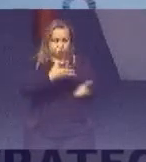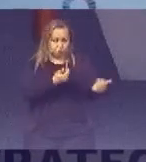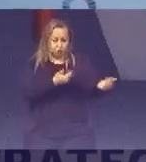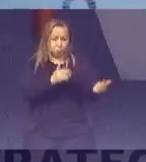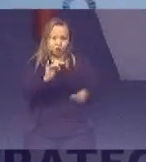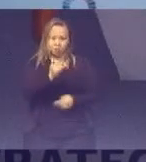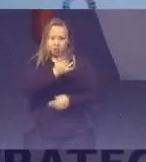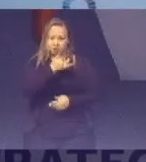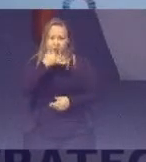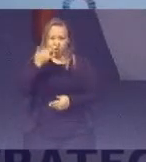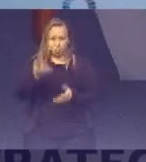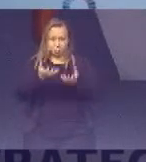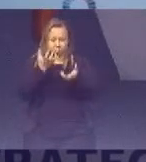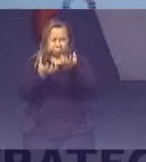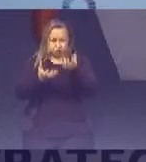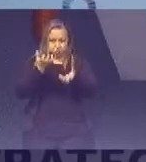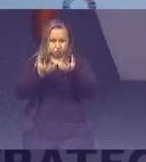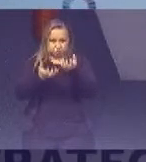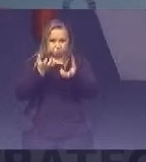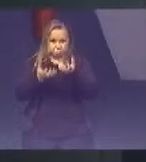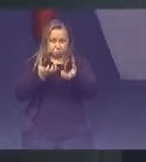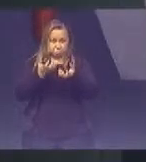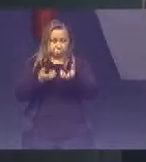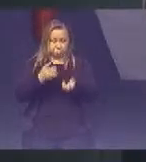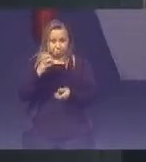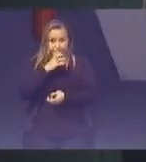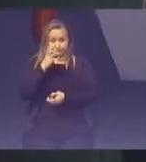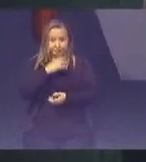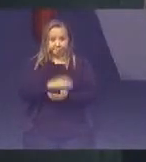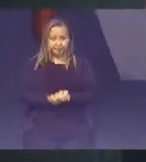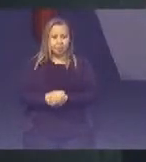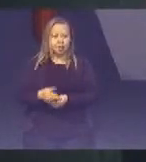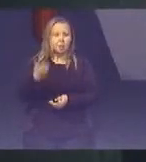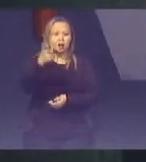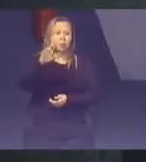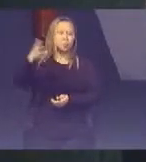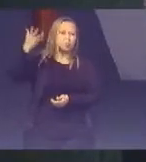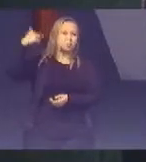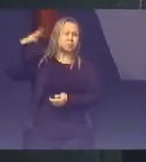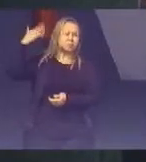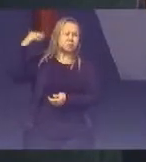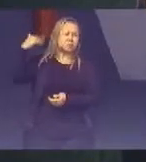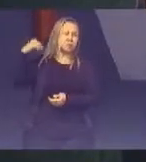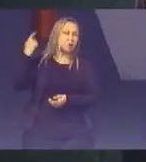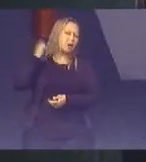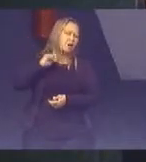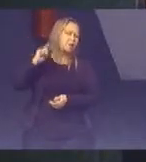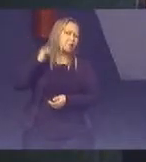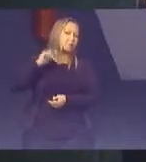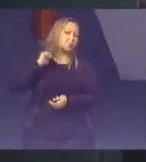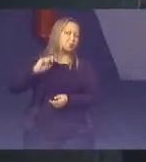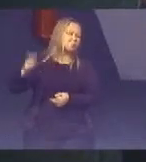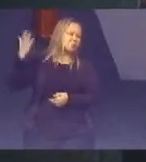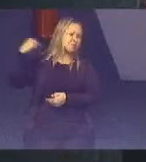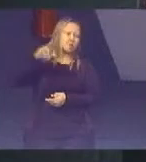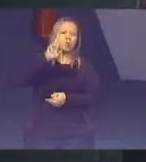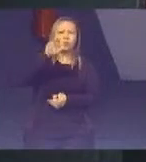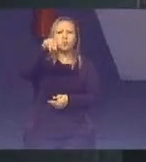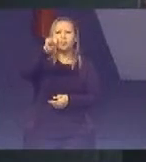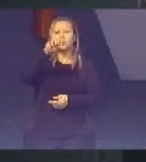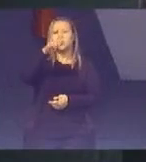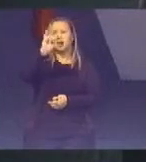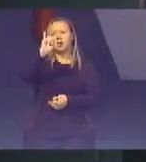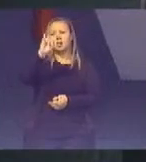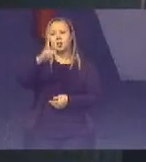Em poucos minutos Um outro Mais antigo Chacina do Naí Que ocorreu Há 15 anos É o